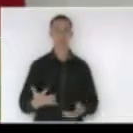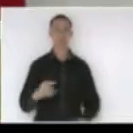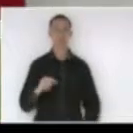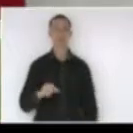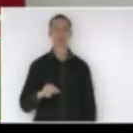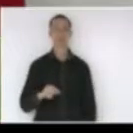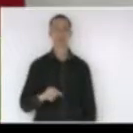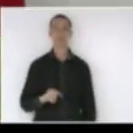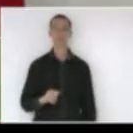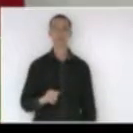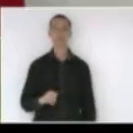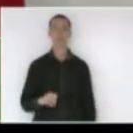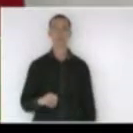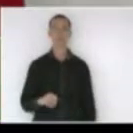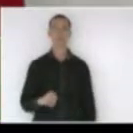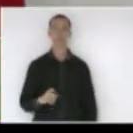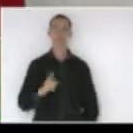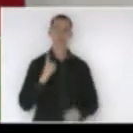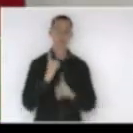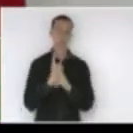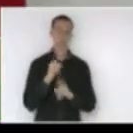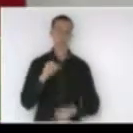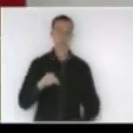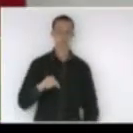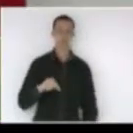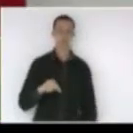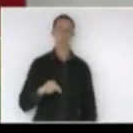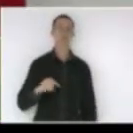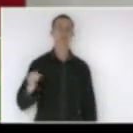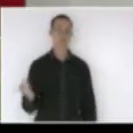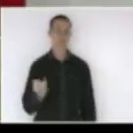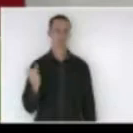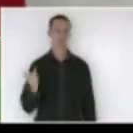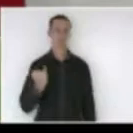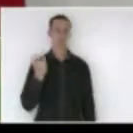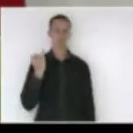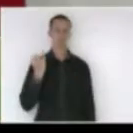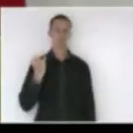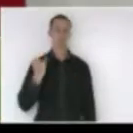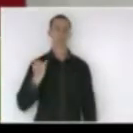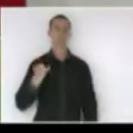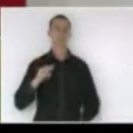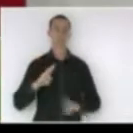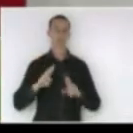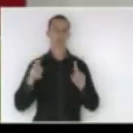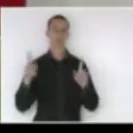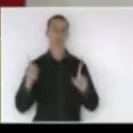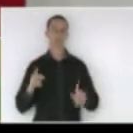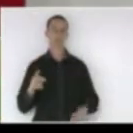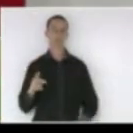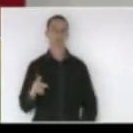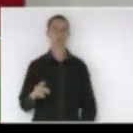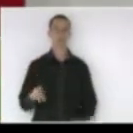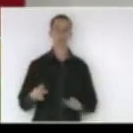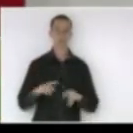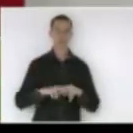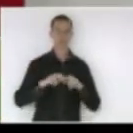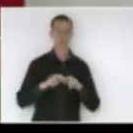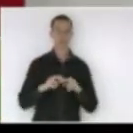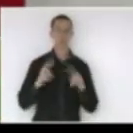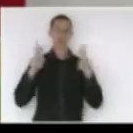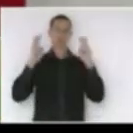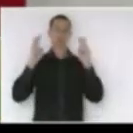extremamente importante e diferenciado pela temática